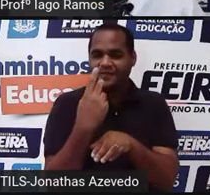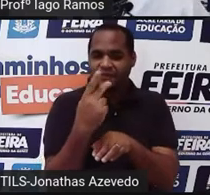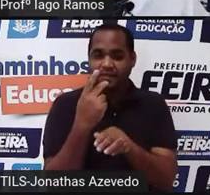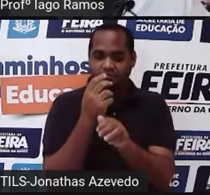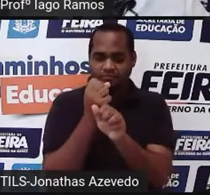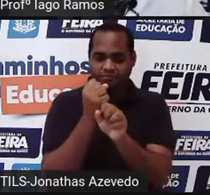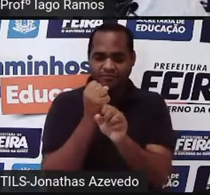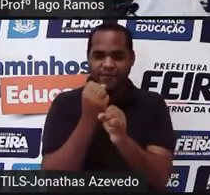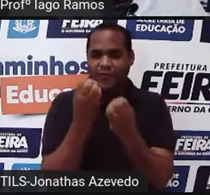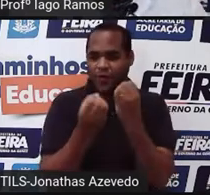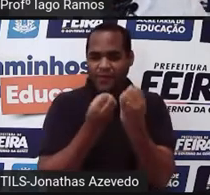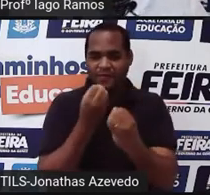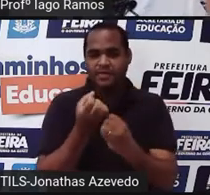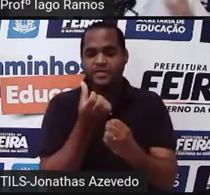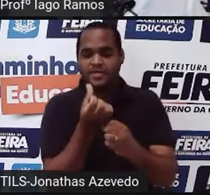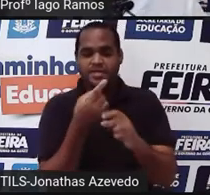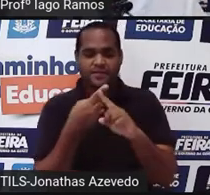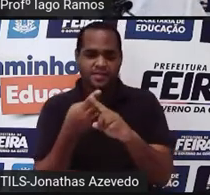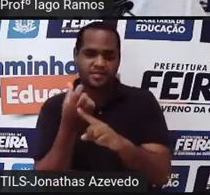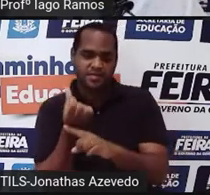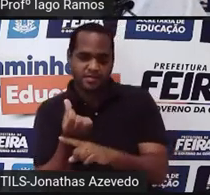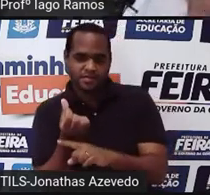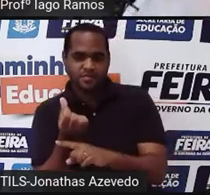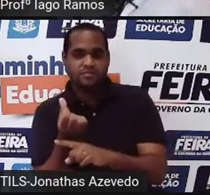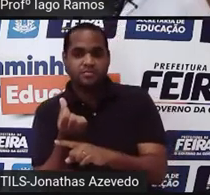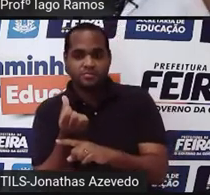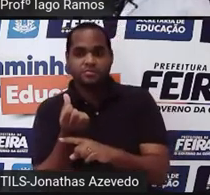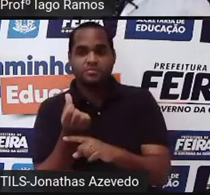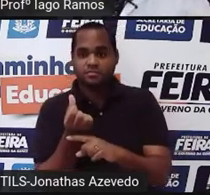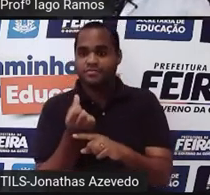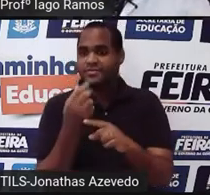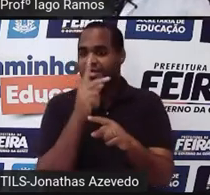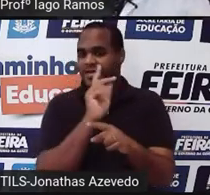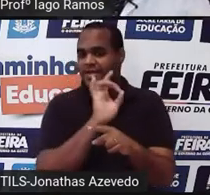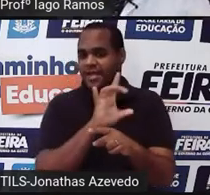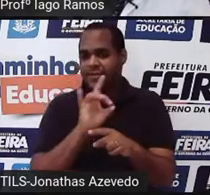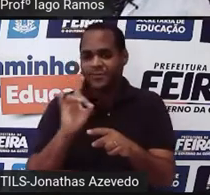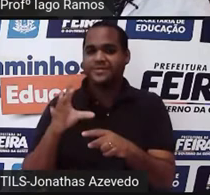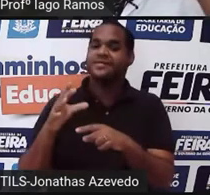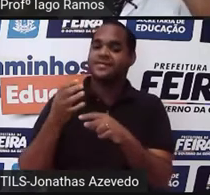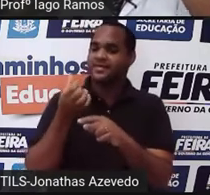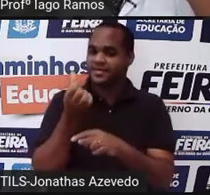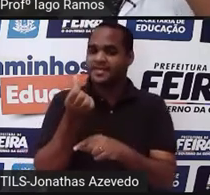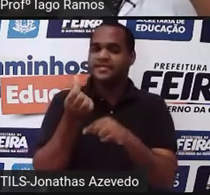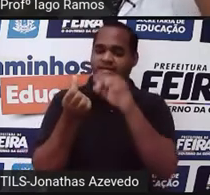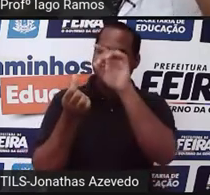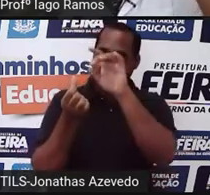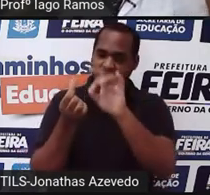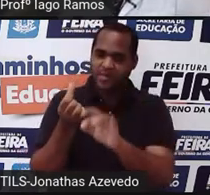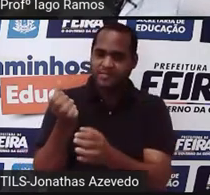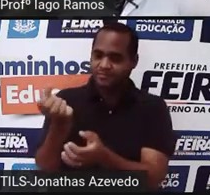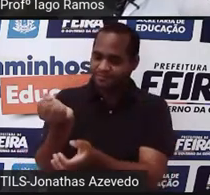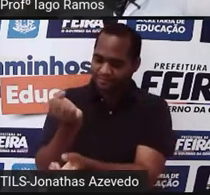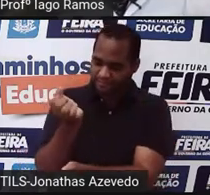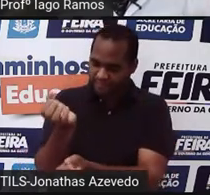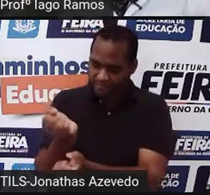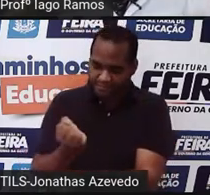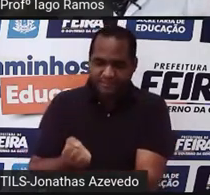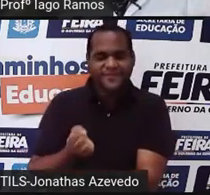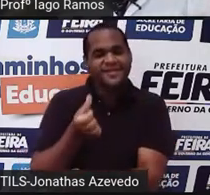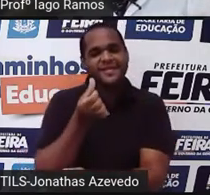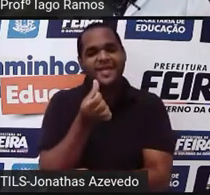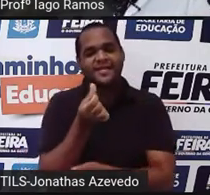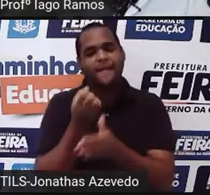fazer seis vezes seis, porque cada uma das seis gavetas, né, aparece seis